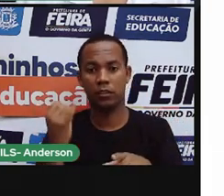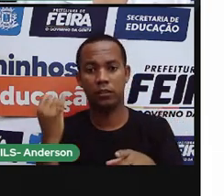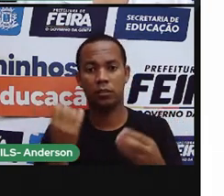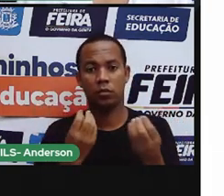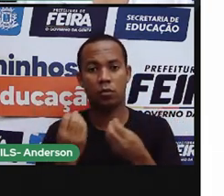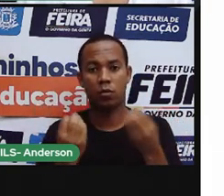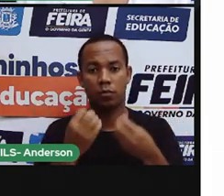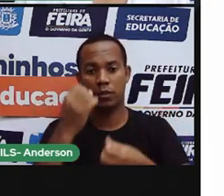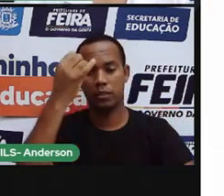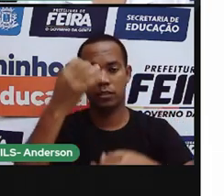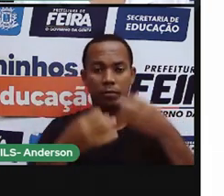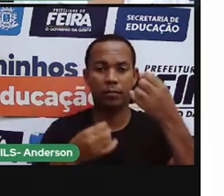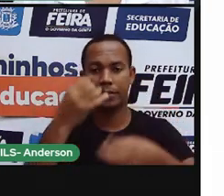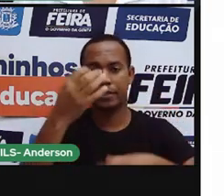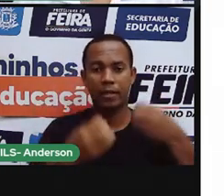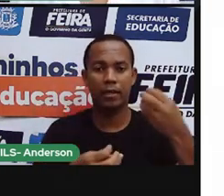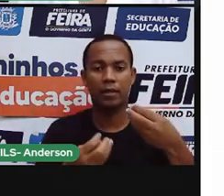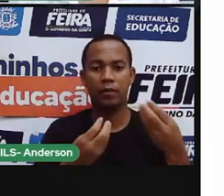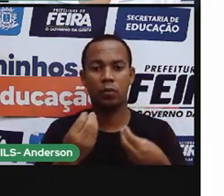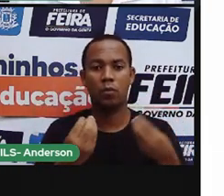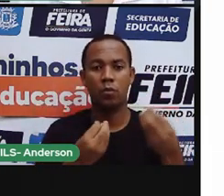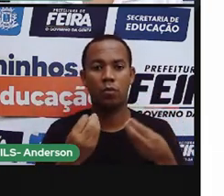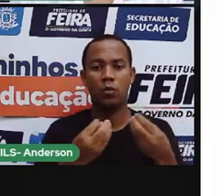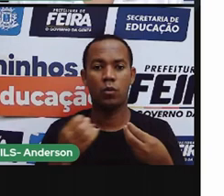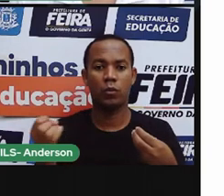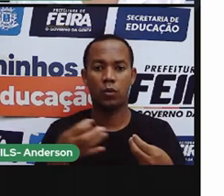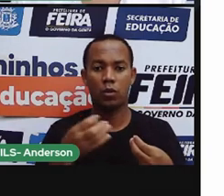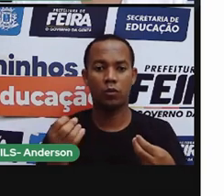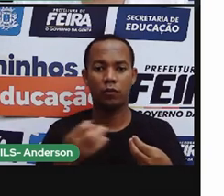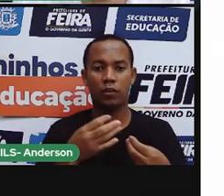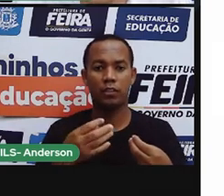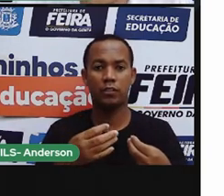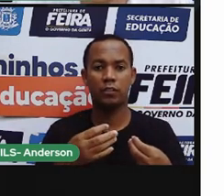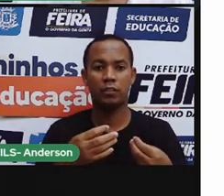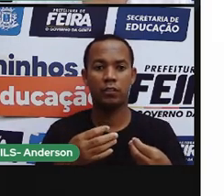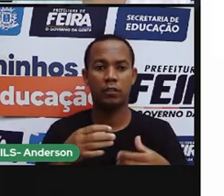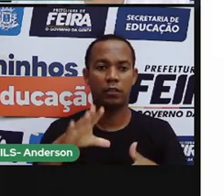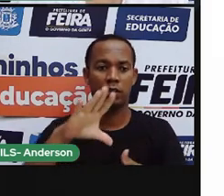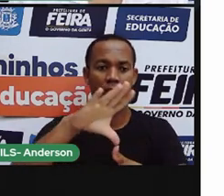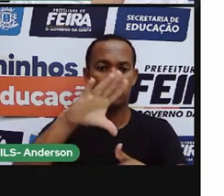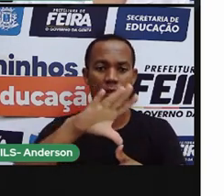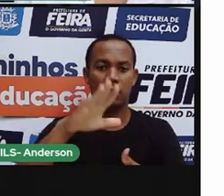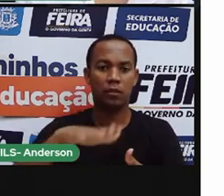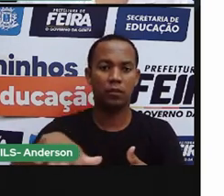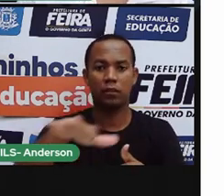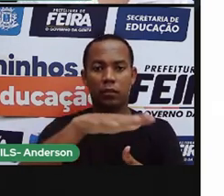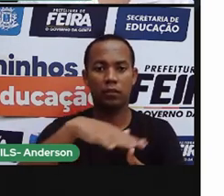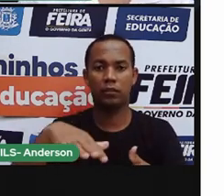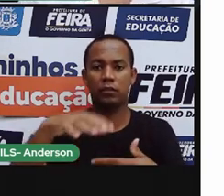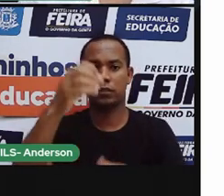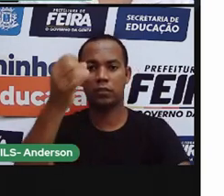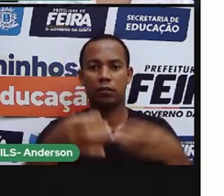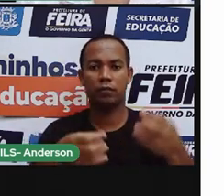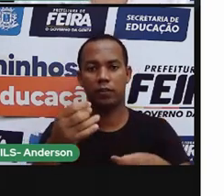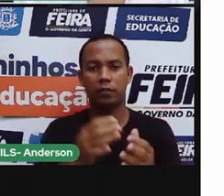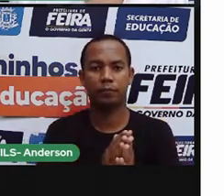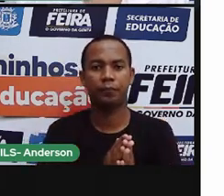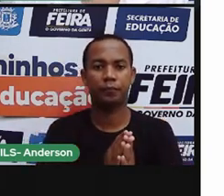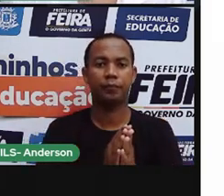relatar o que havia nas novas terras descobertas. Então, o é que o rei Emanuel faz? Diz para a caminha, olha,